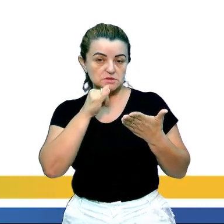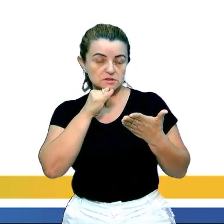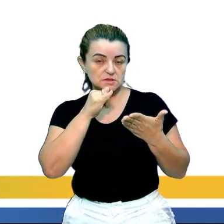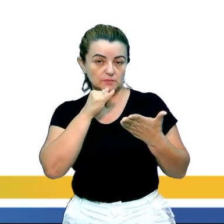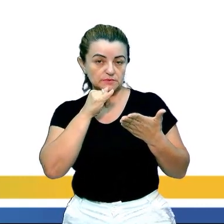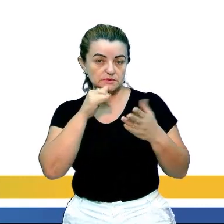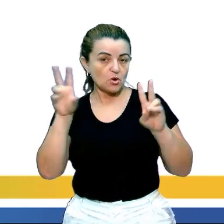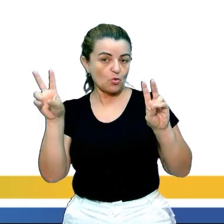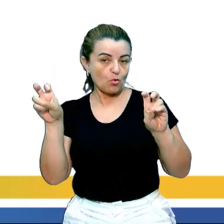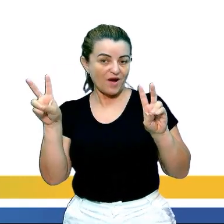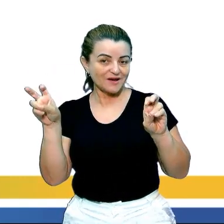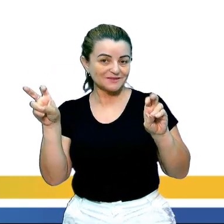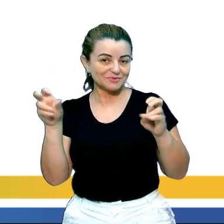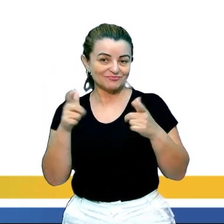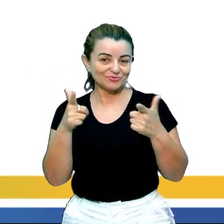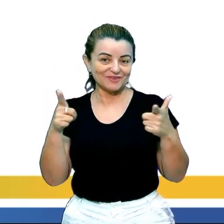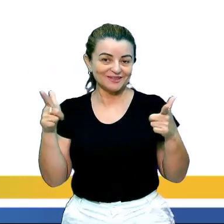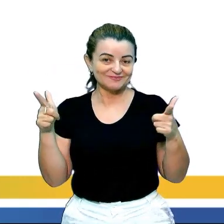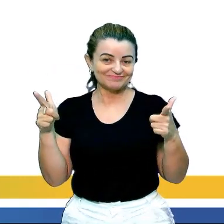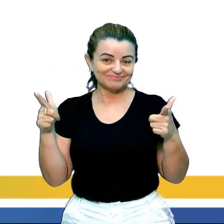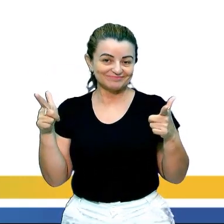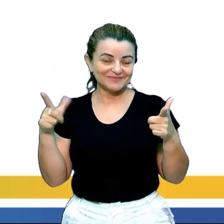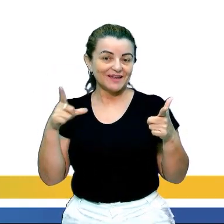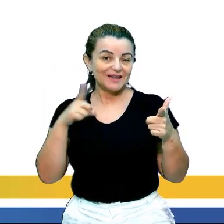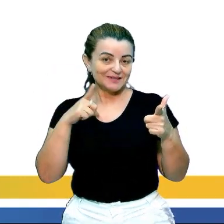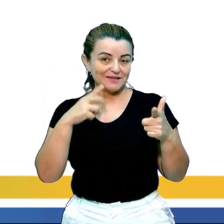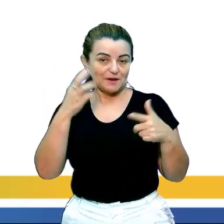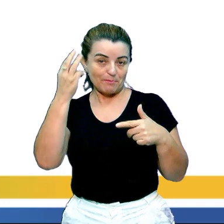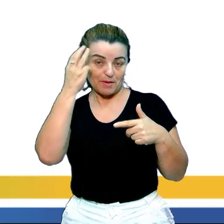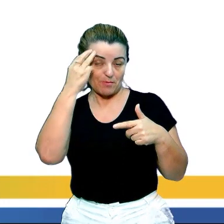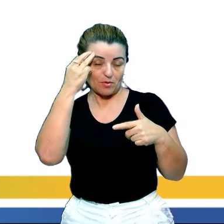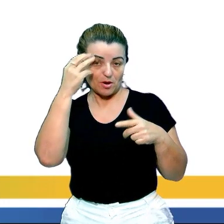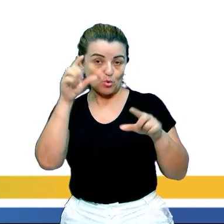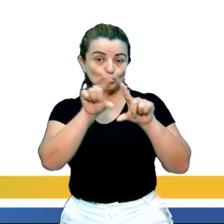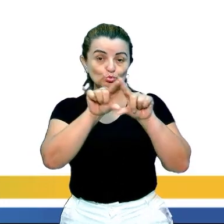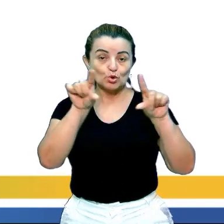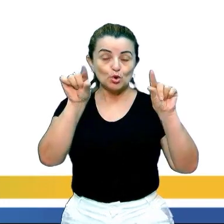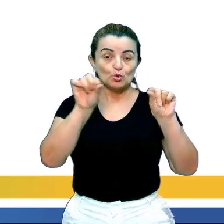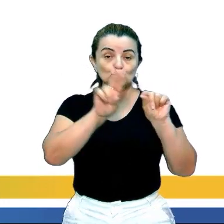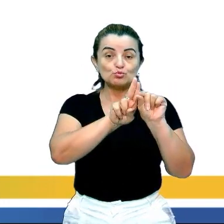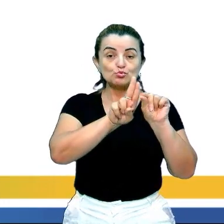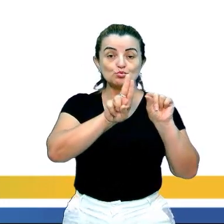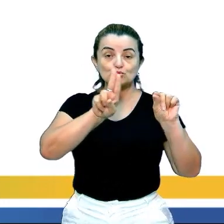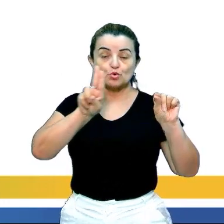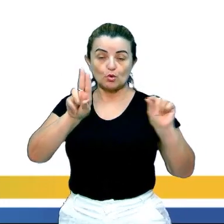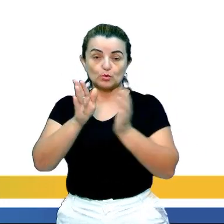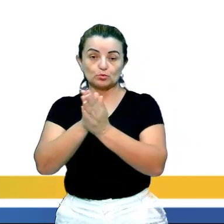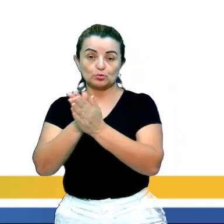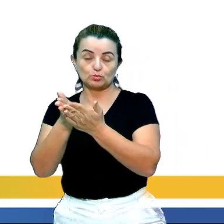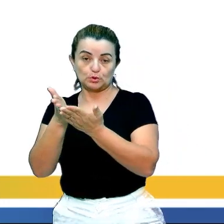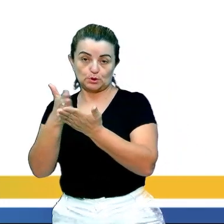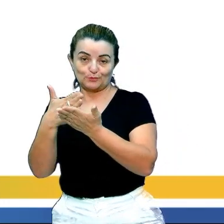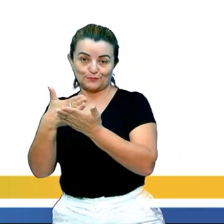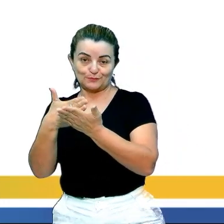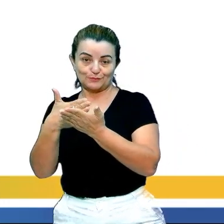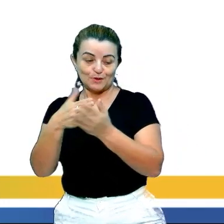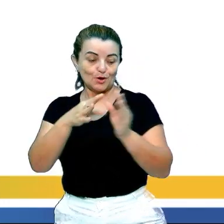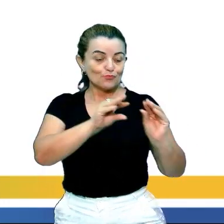exemplo, com aspas, né? Porque nós temos aí Memórias Póstumas, mas é o nome da obra. E aí a citação, ela não veio